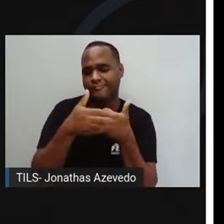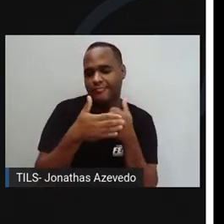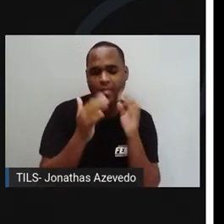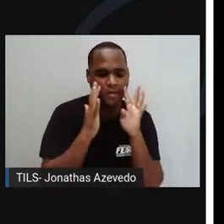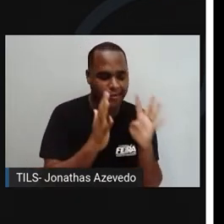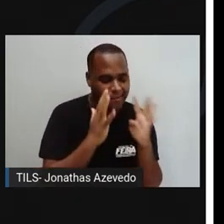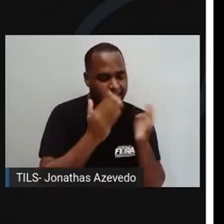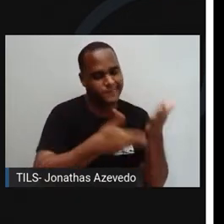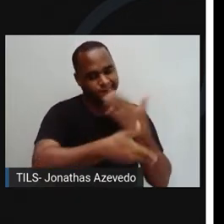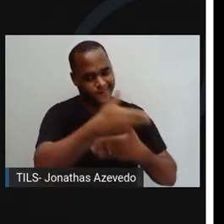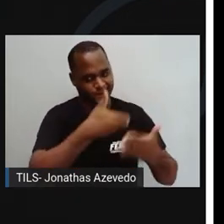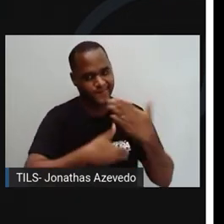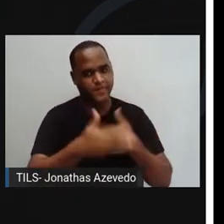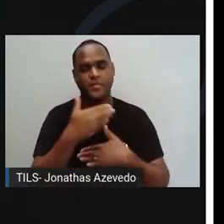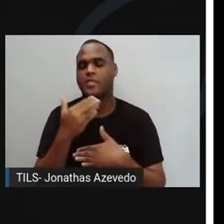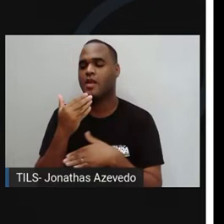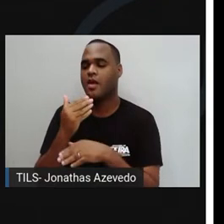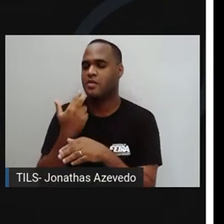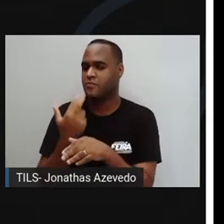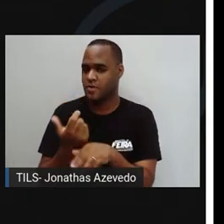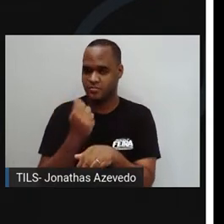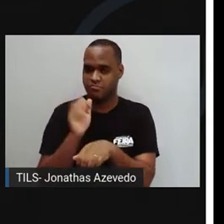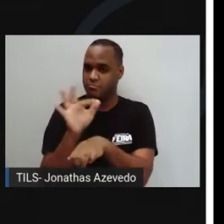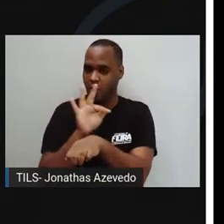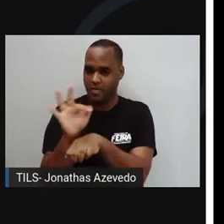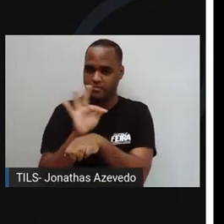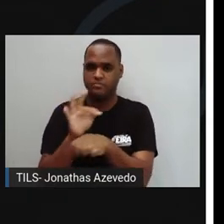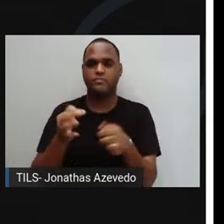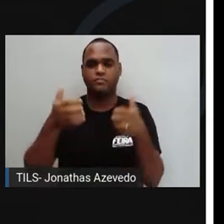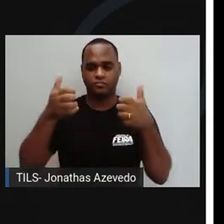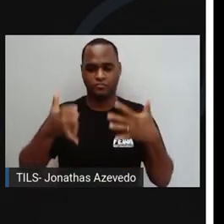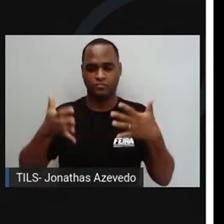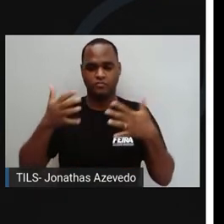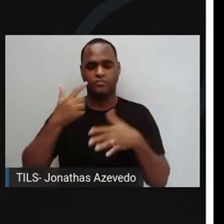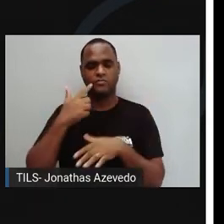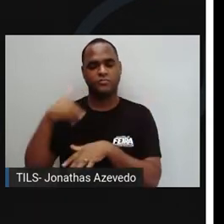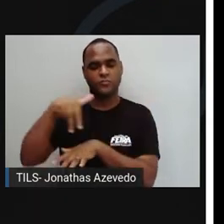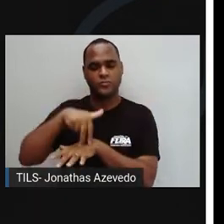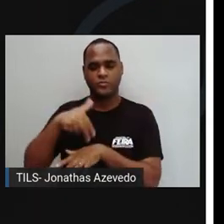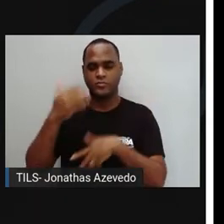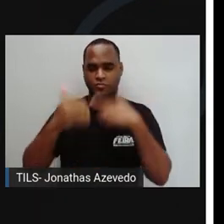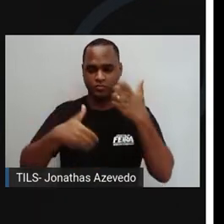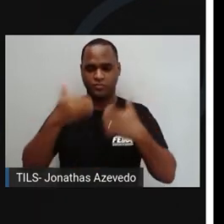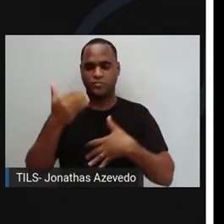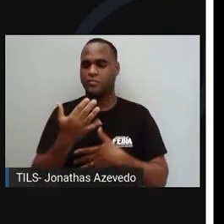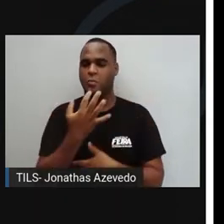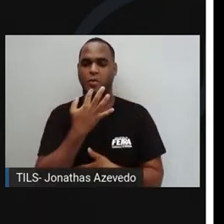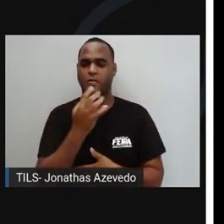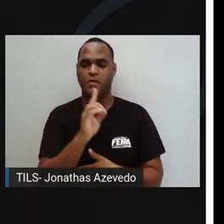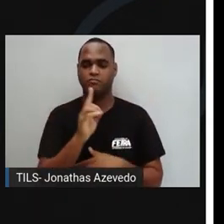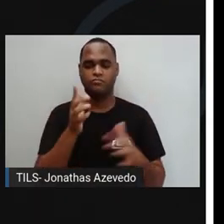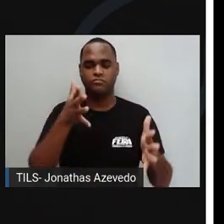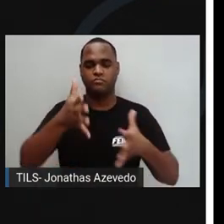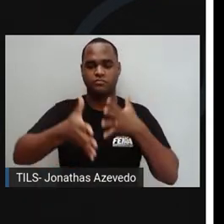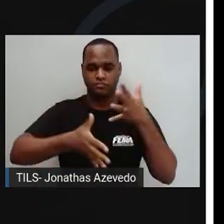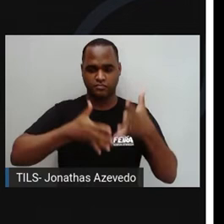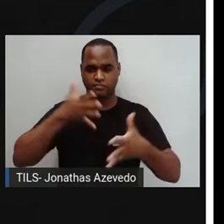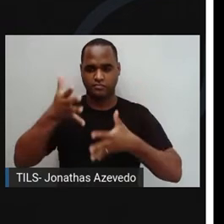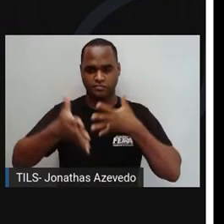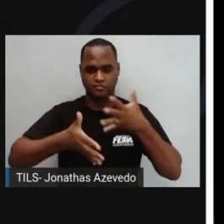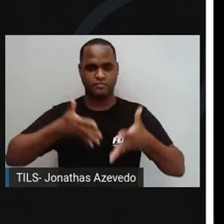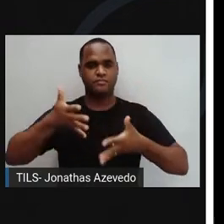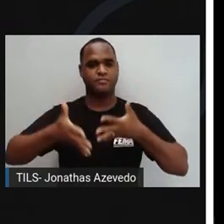cumplicidade. E usamos a linguagem formal quando tratamos com audiências desconhecidas, com quem não temos laços afetivos,